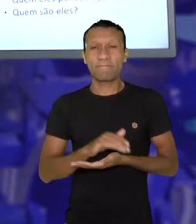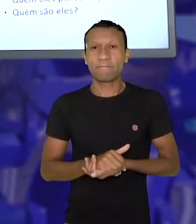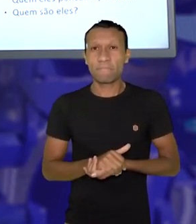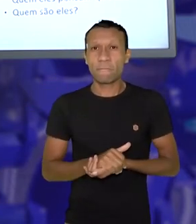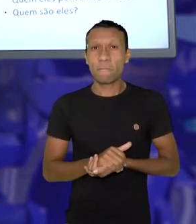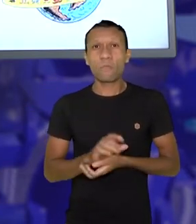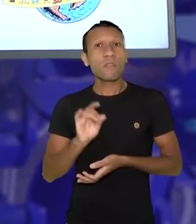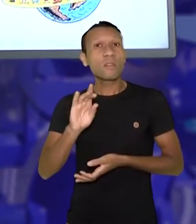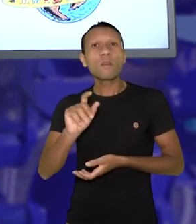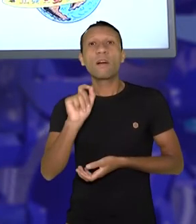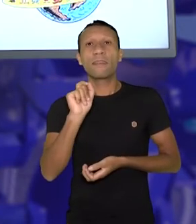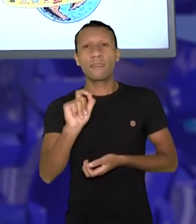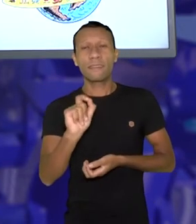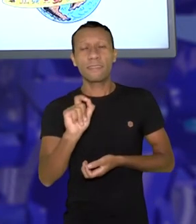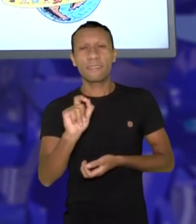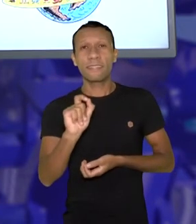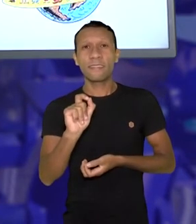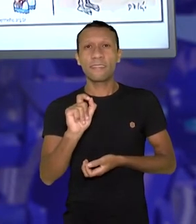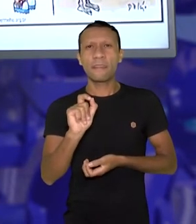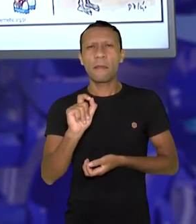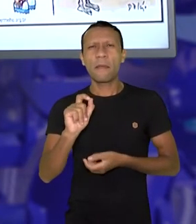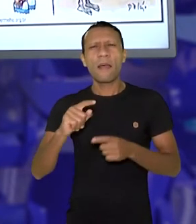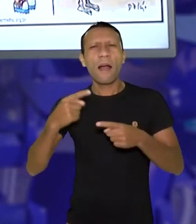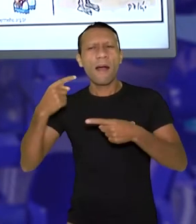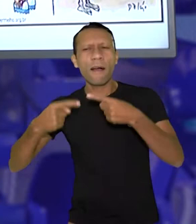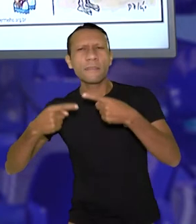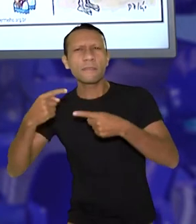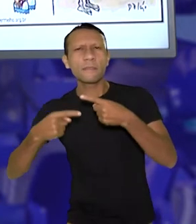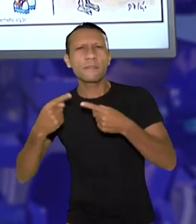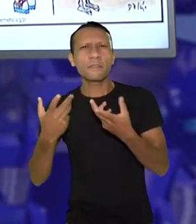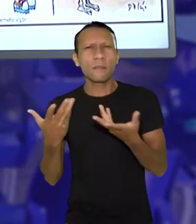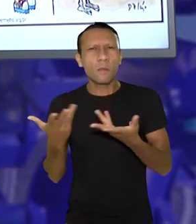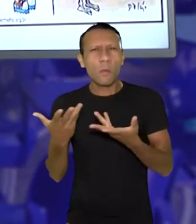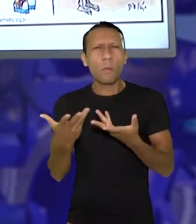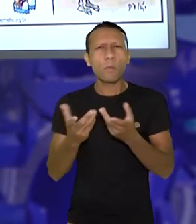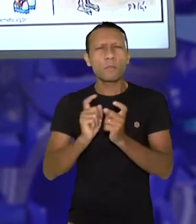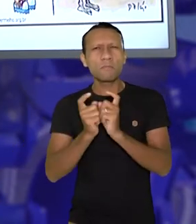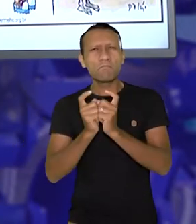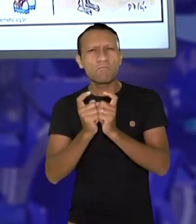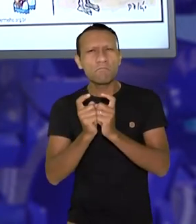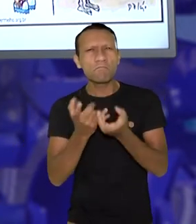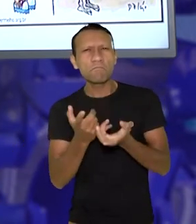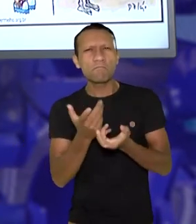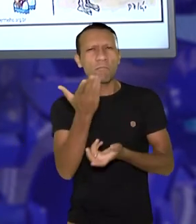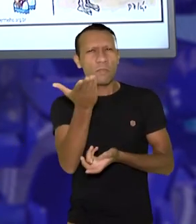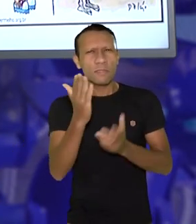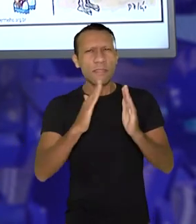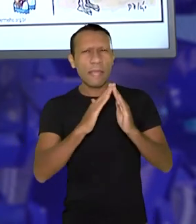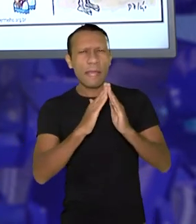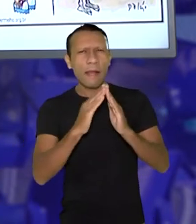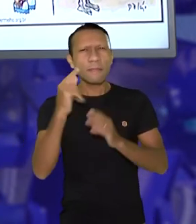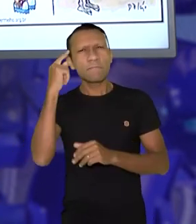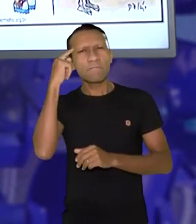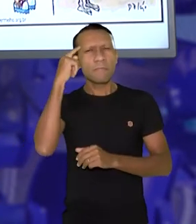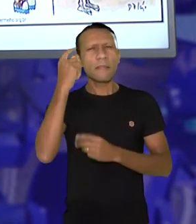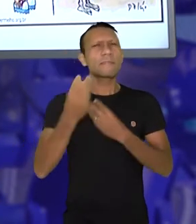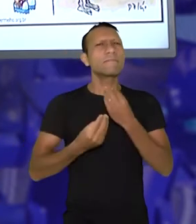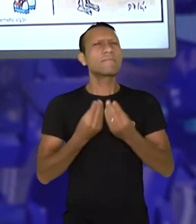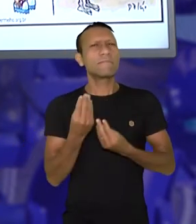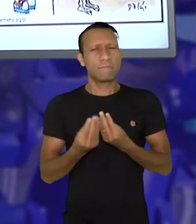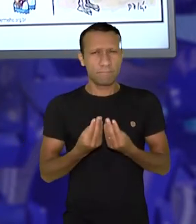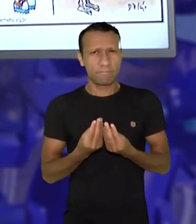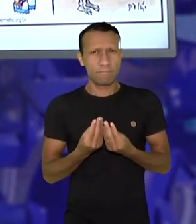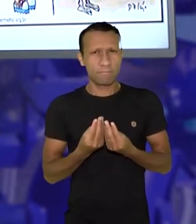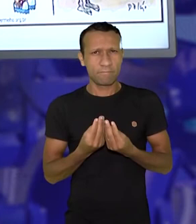na gente. Só que, qual é a discussão que a gente quer trazer hoje aqui para vocês que estão aí em casa, né?